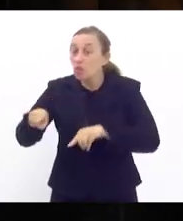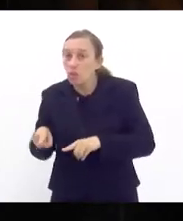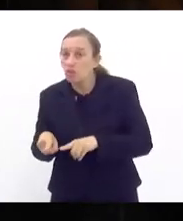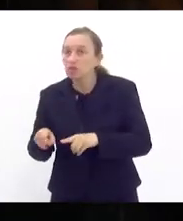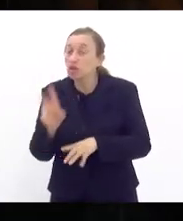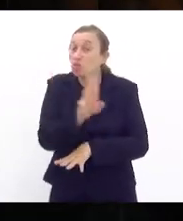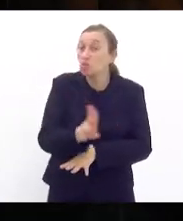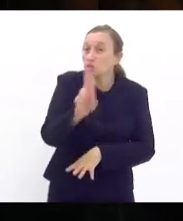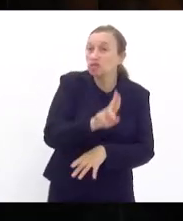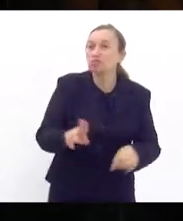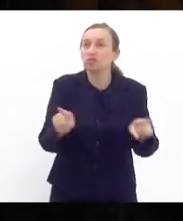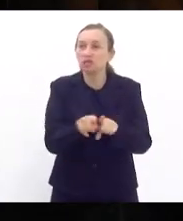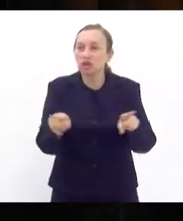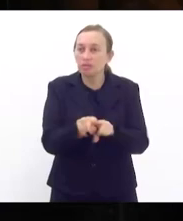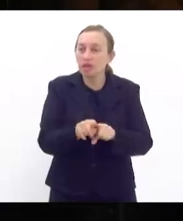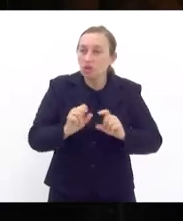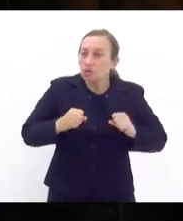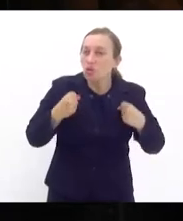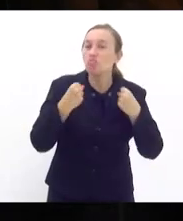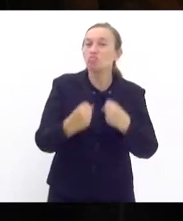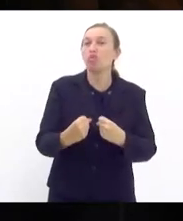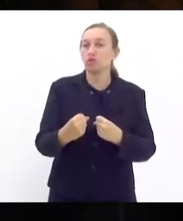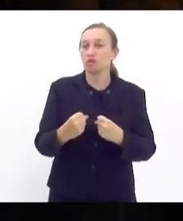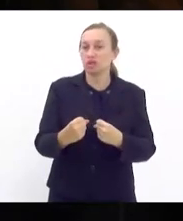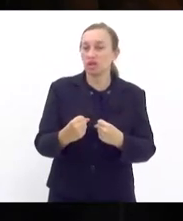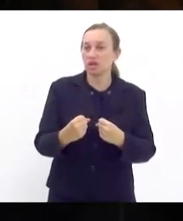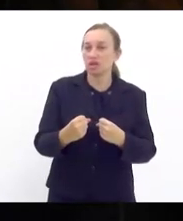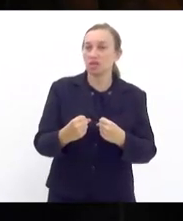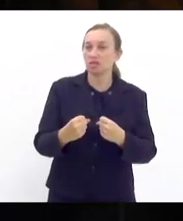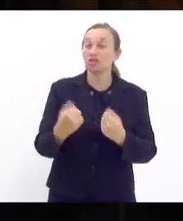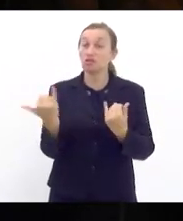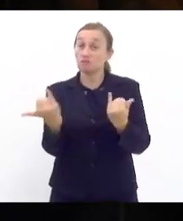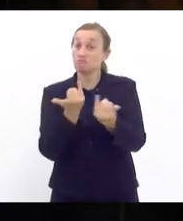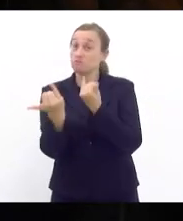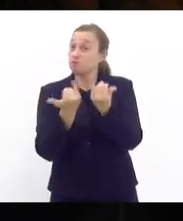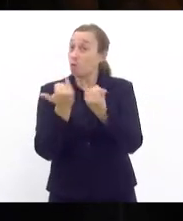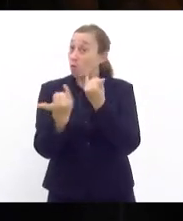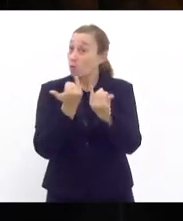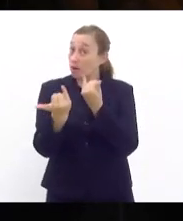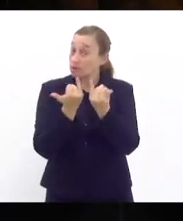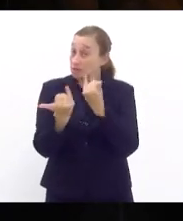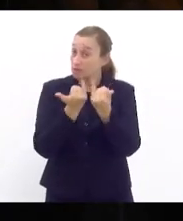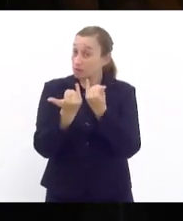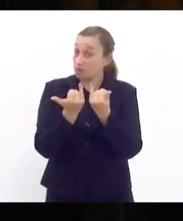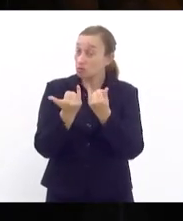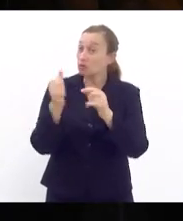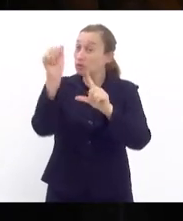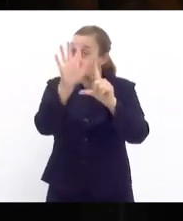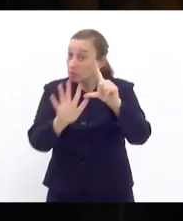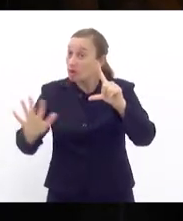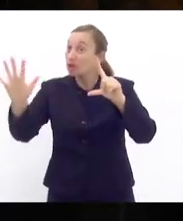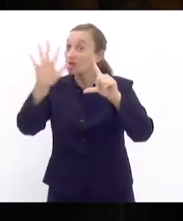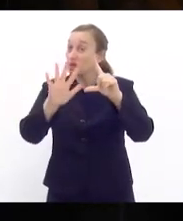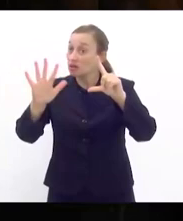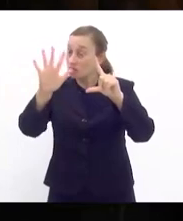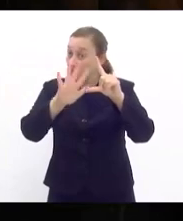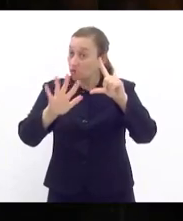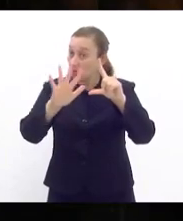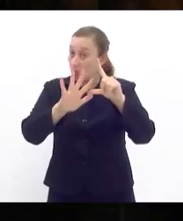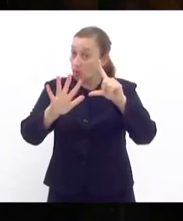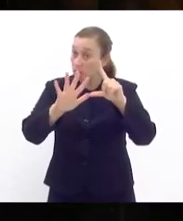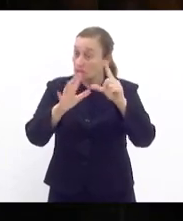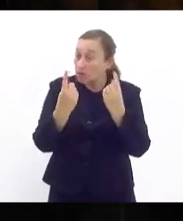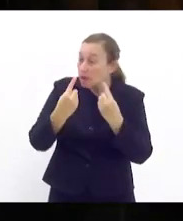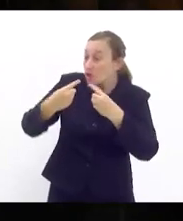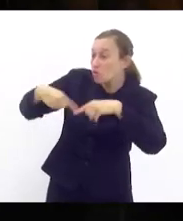utilizando também do seu poderio de desinformação das suas plataformas para se colocarem